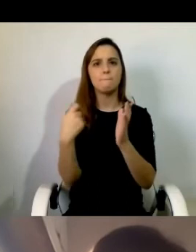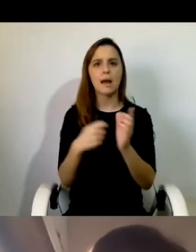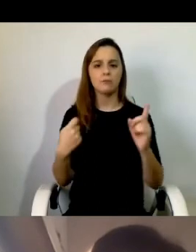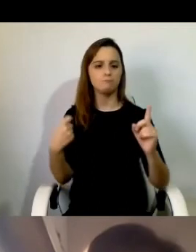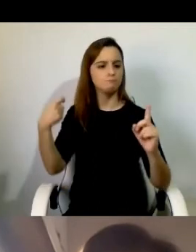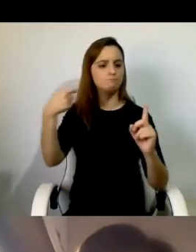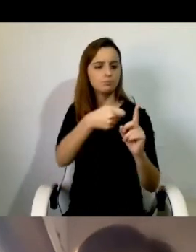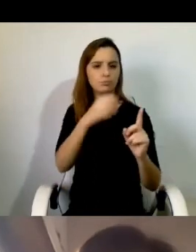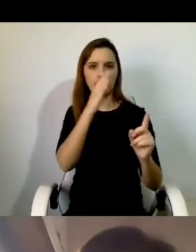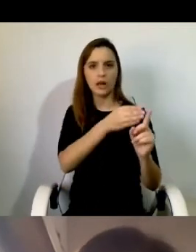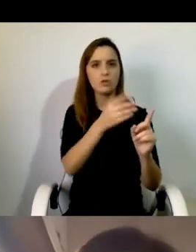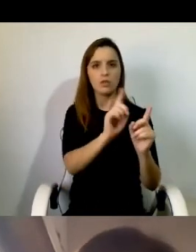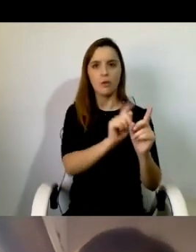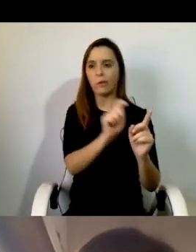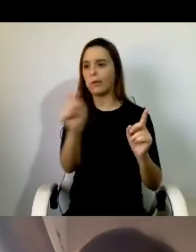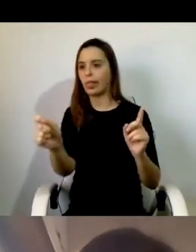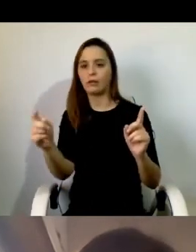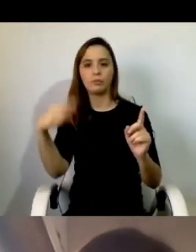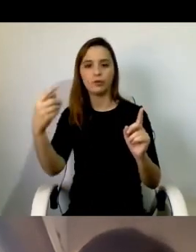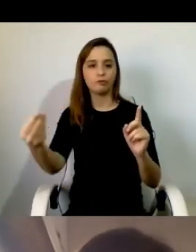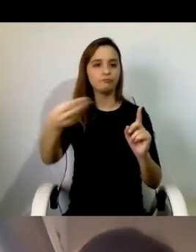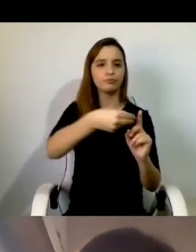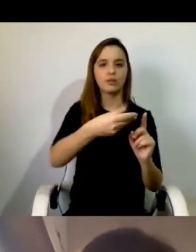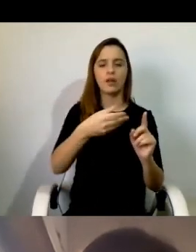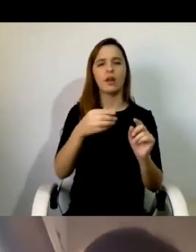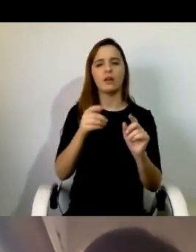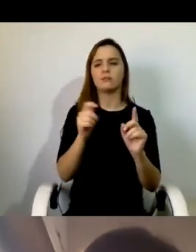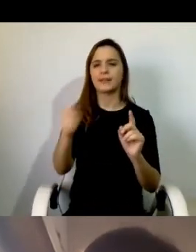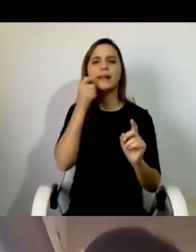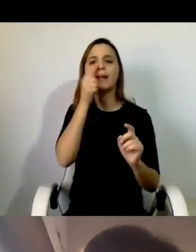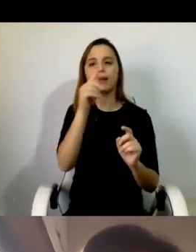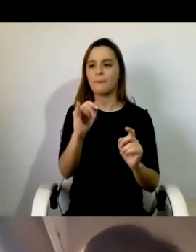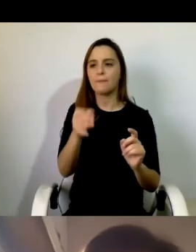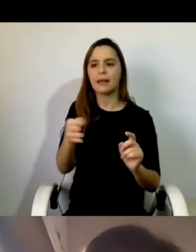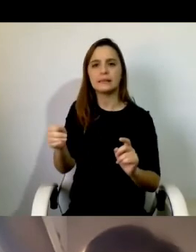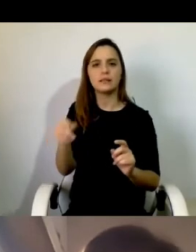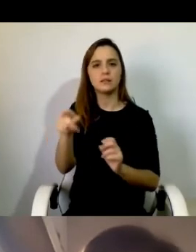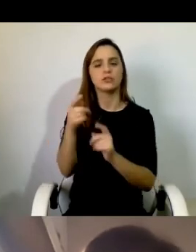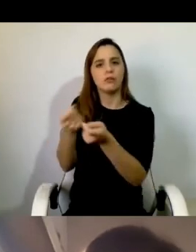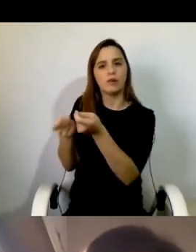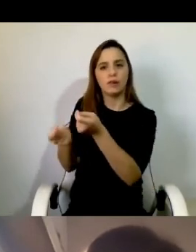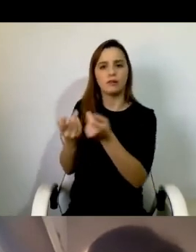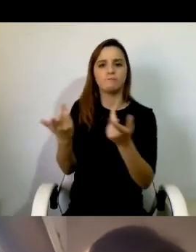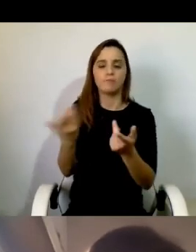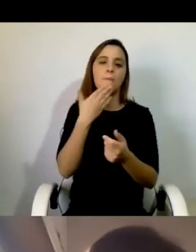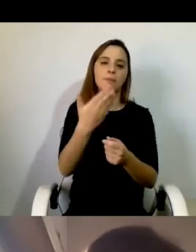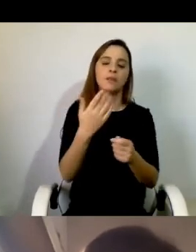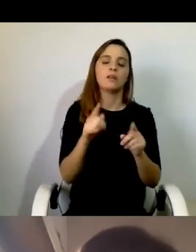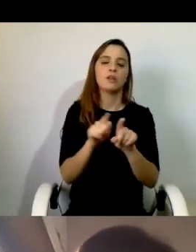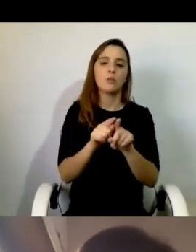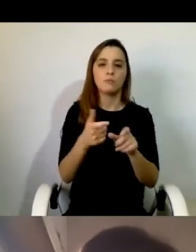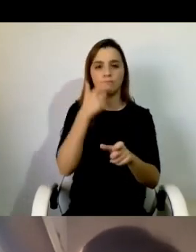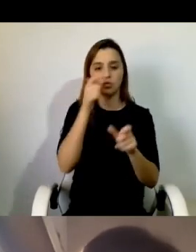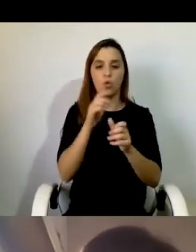obrigatoriamente a cargo das IPSS, impedindo a organização autónoma de coletivos de pessoas com deficiência